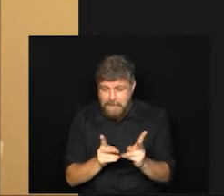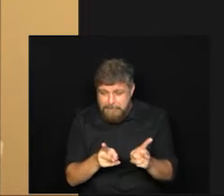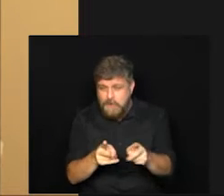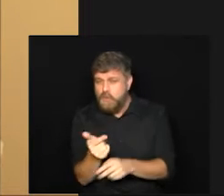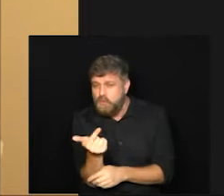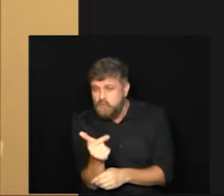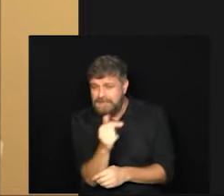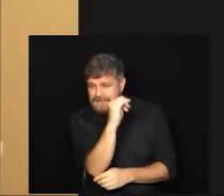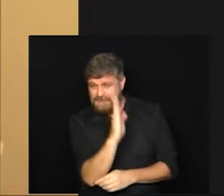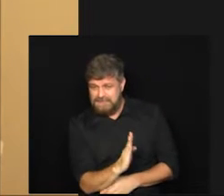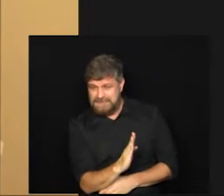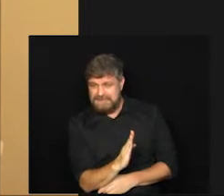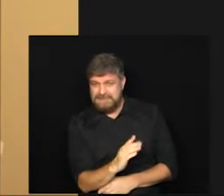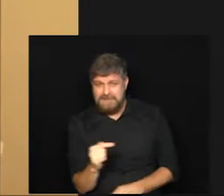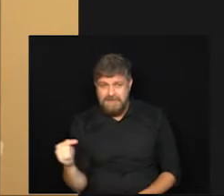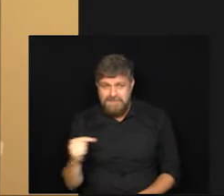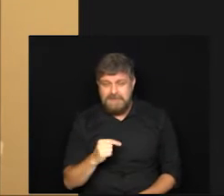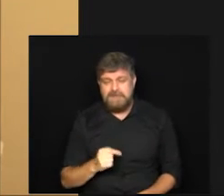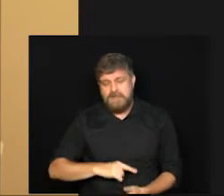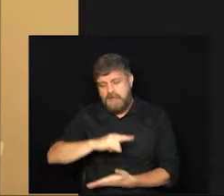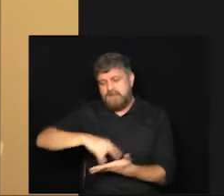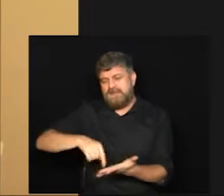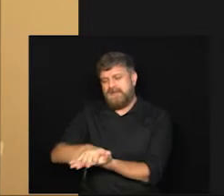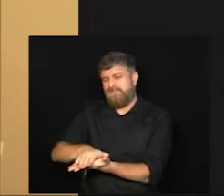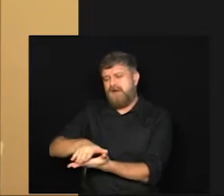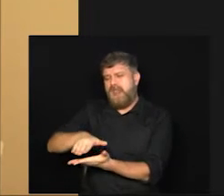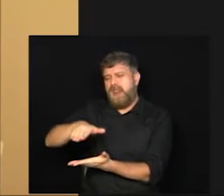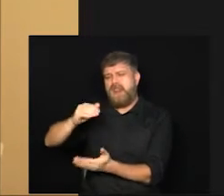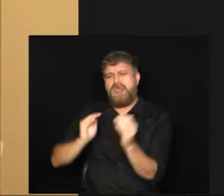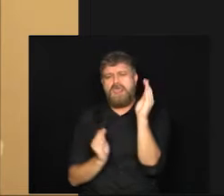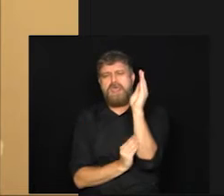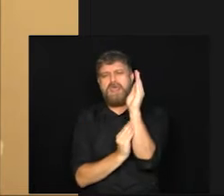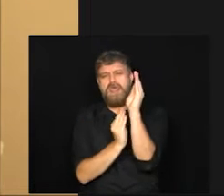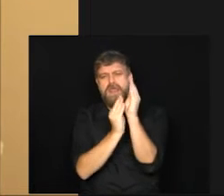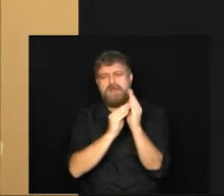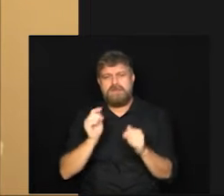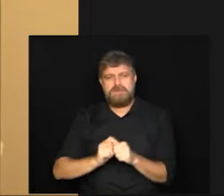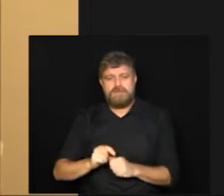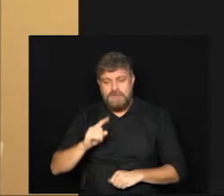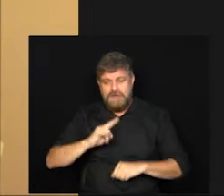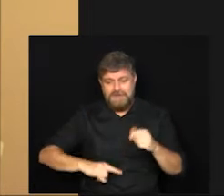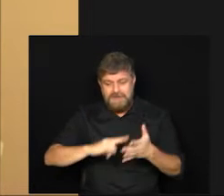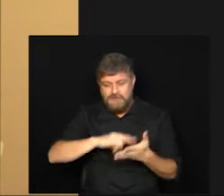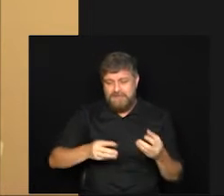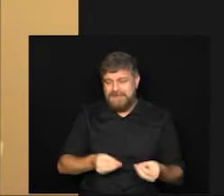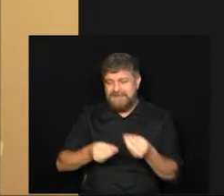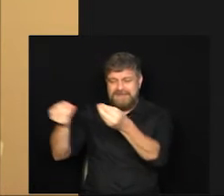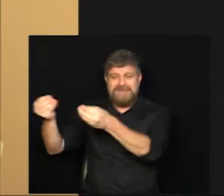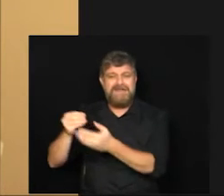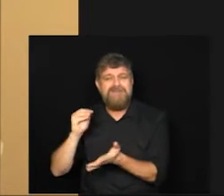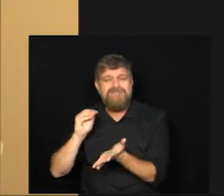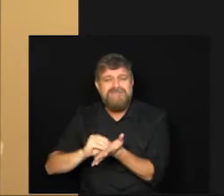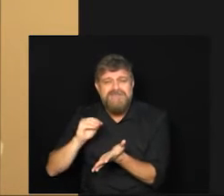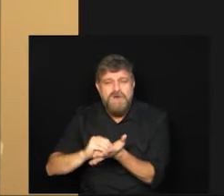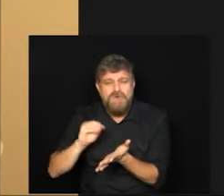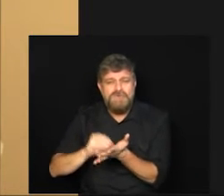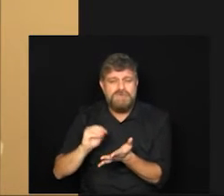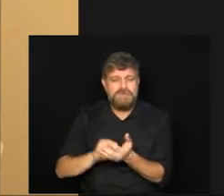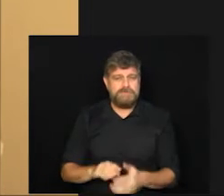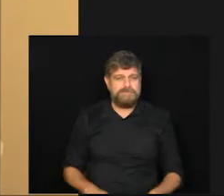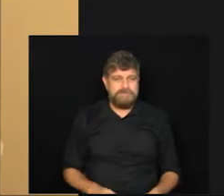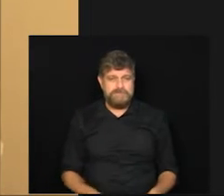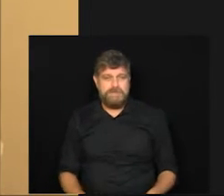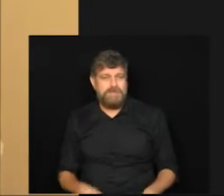Brasil que é por essas questões burocráticas de falta de envio de documentação né não não necessariamente